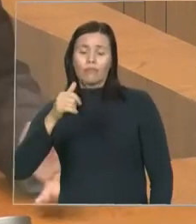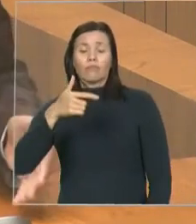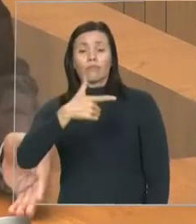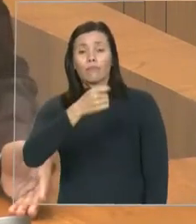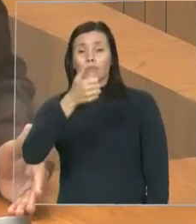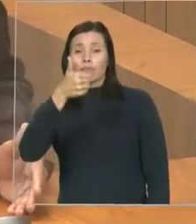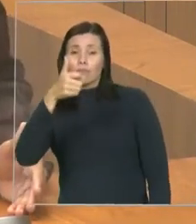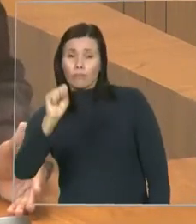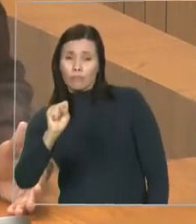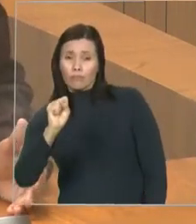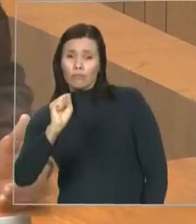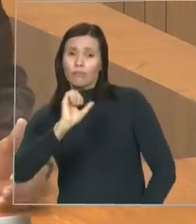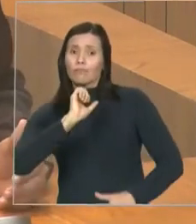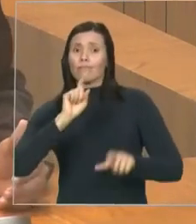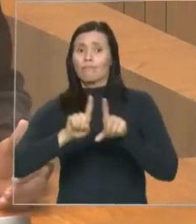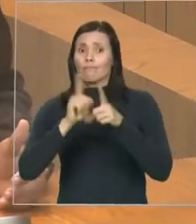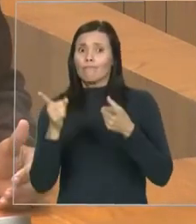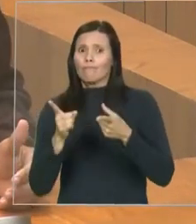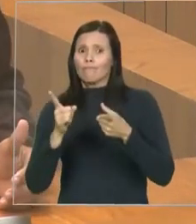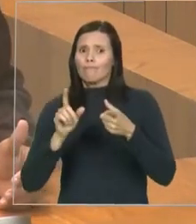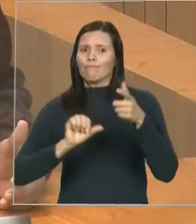uma retificação no edital,